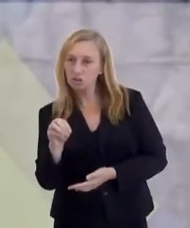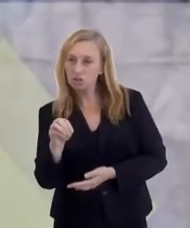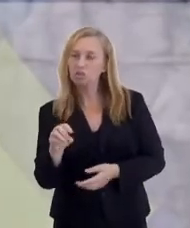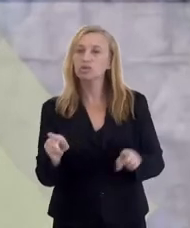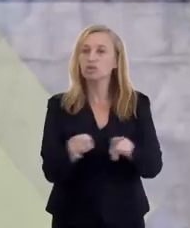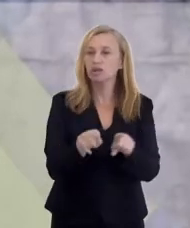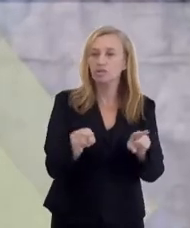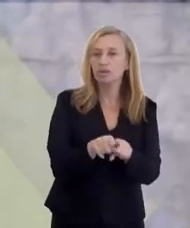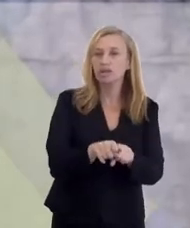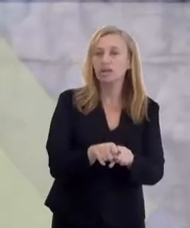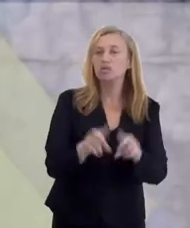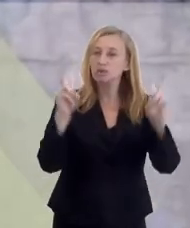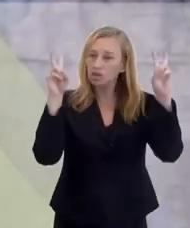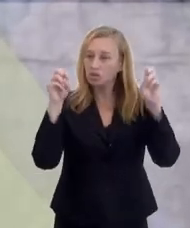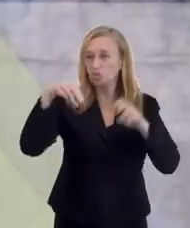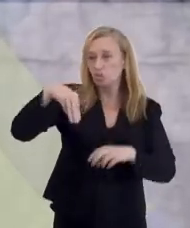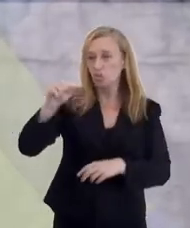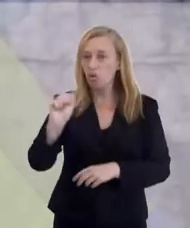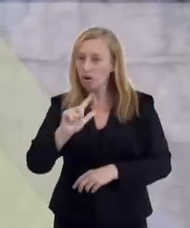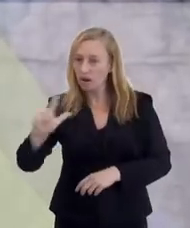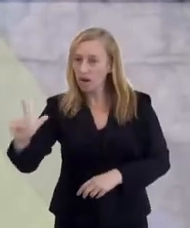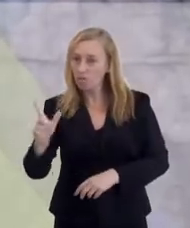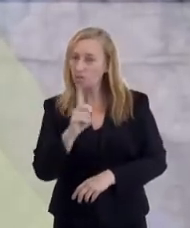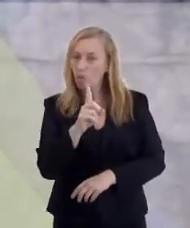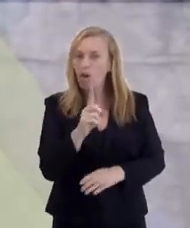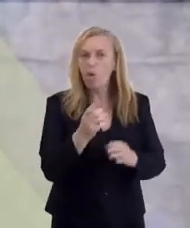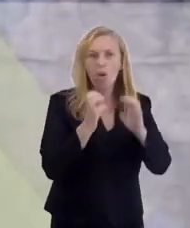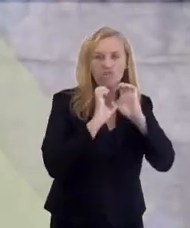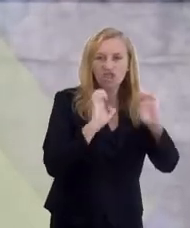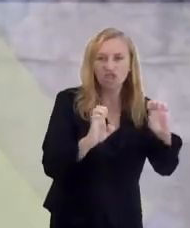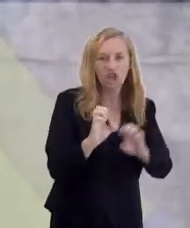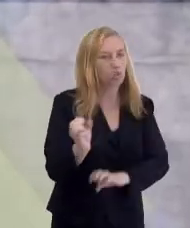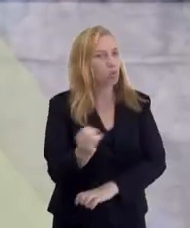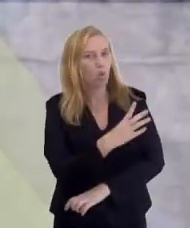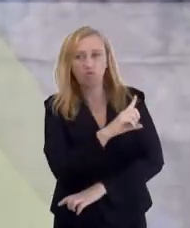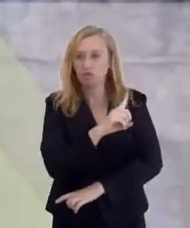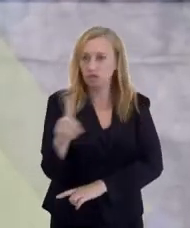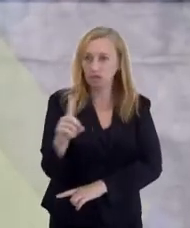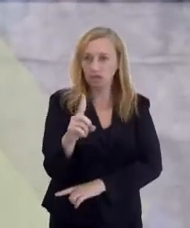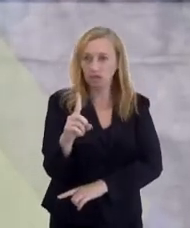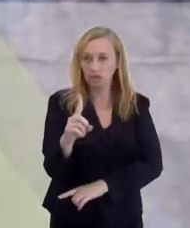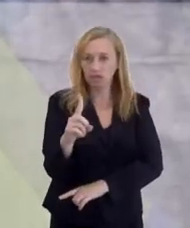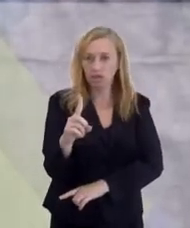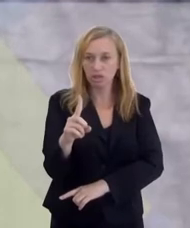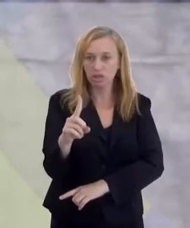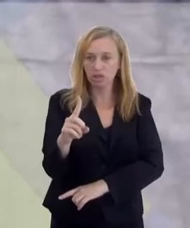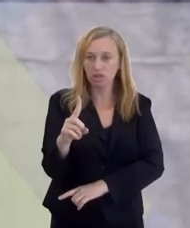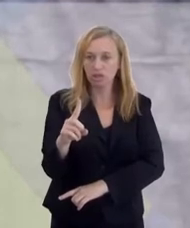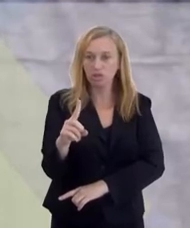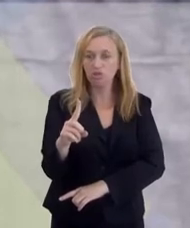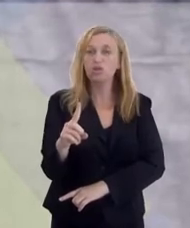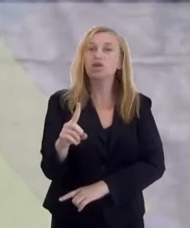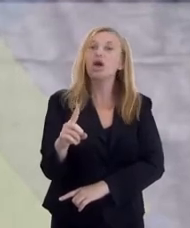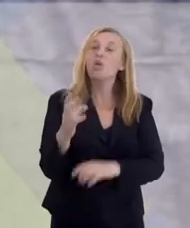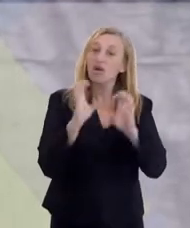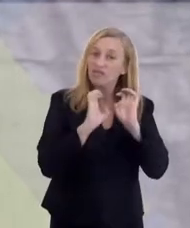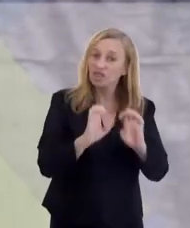morais no Evangelho segundo o Espiritismo, que não é um Evangelho novo. É o Evangelho de